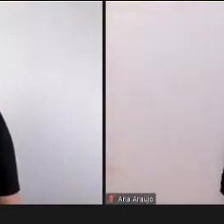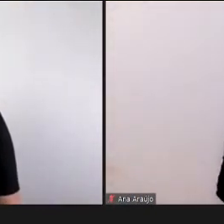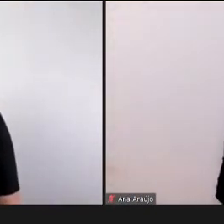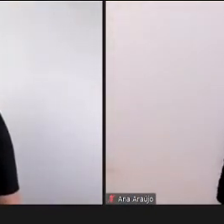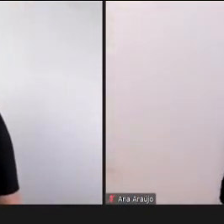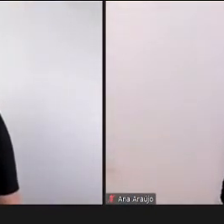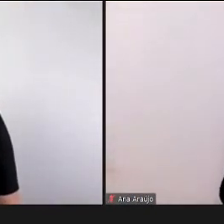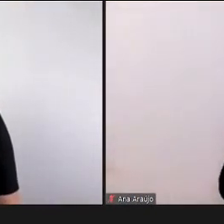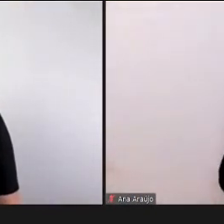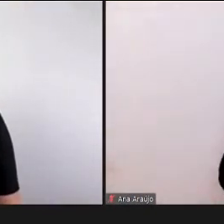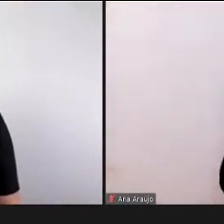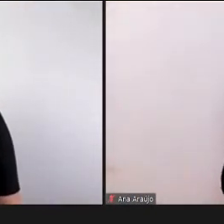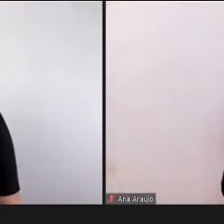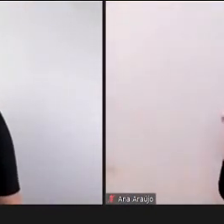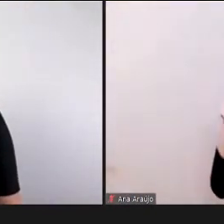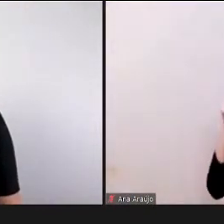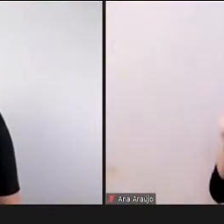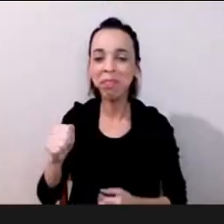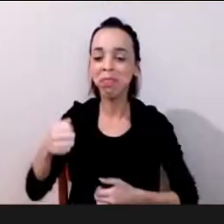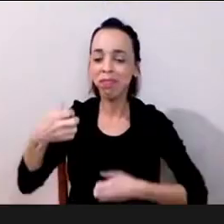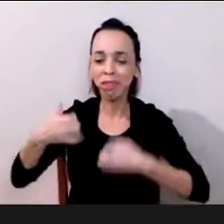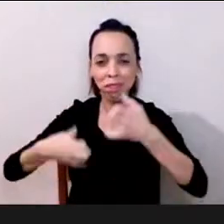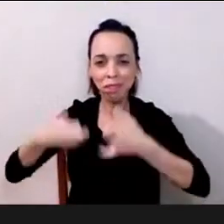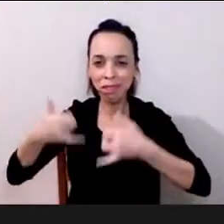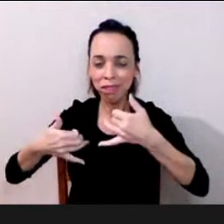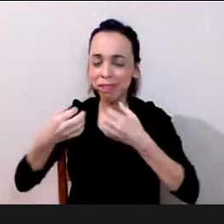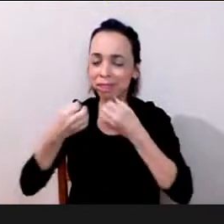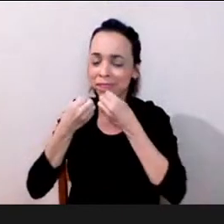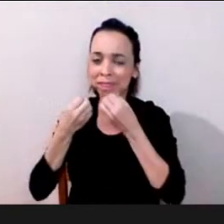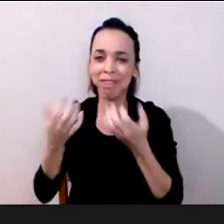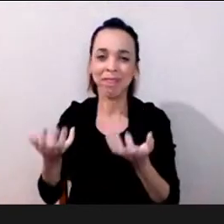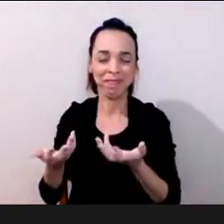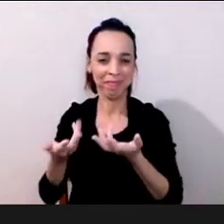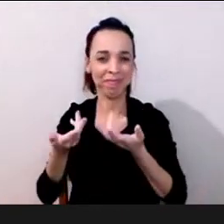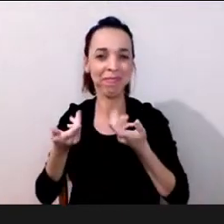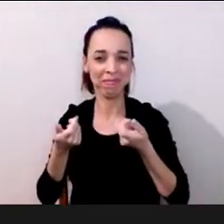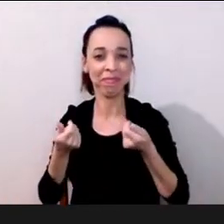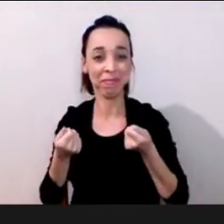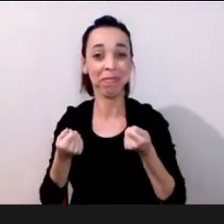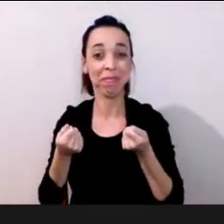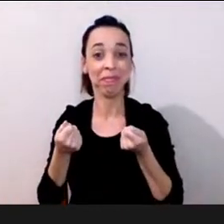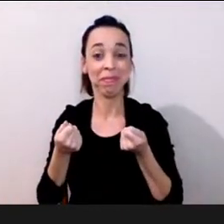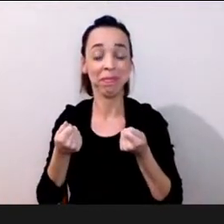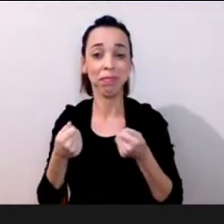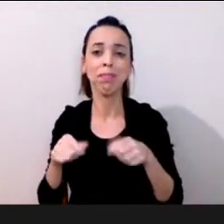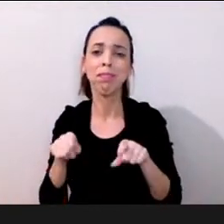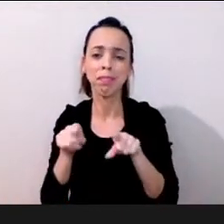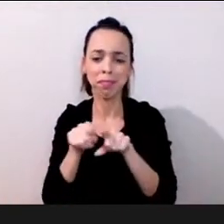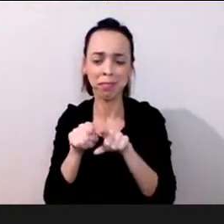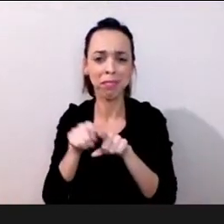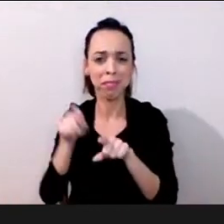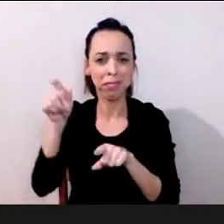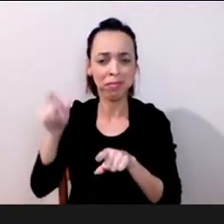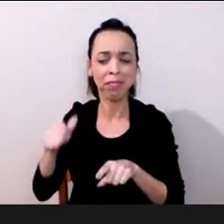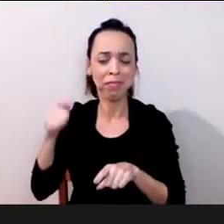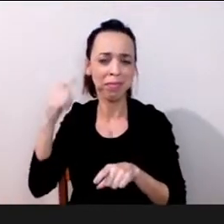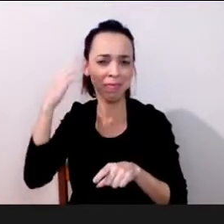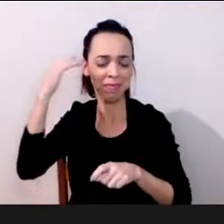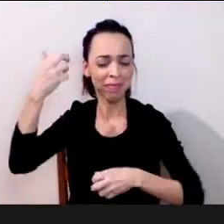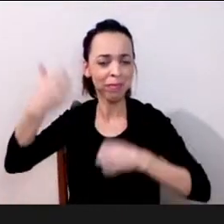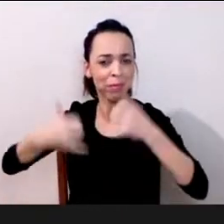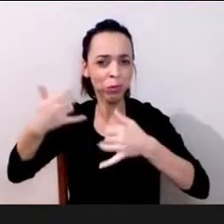até novamente colocando o Galeano no sentido que a gente foi se constituindo nesse caminho como um